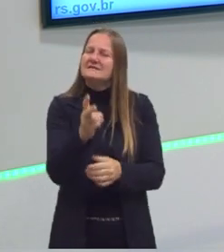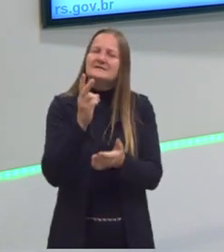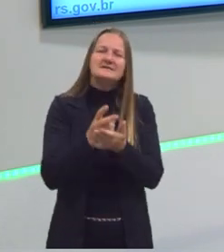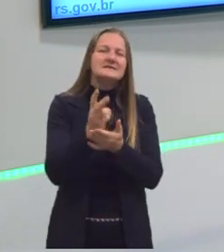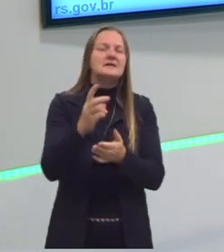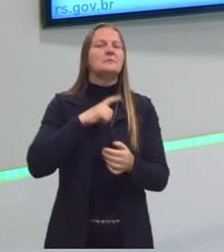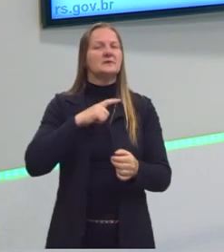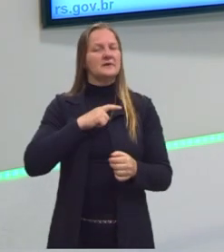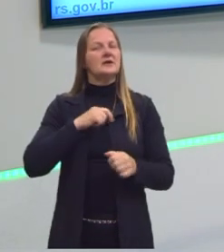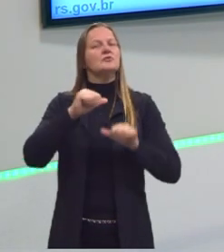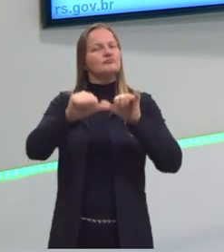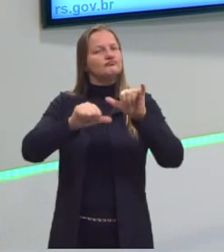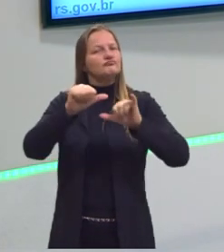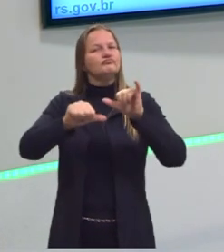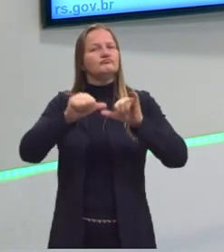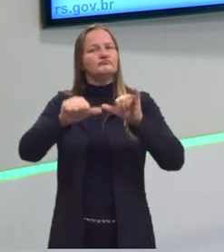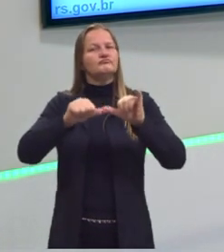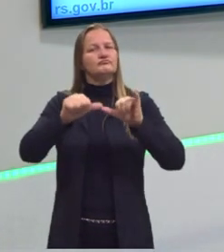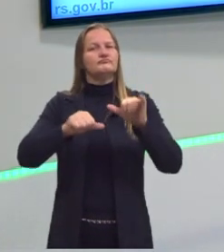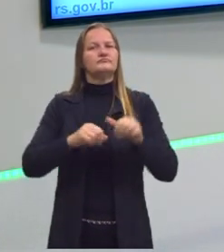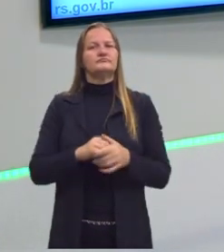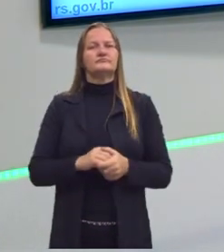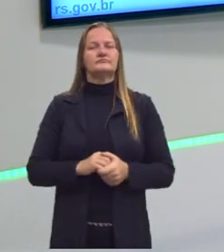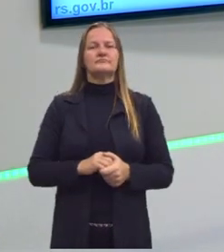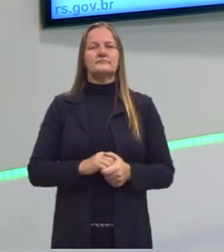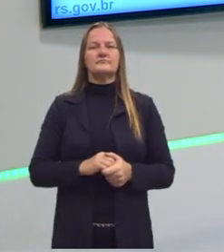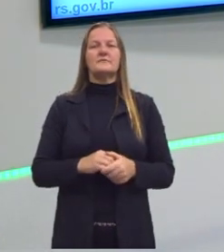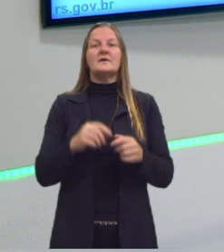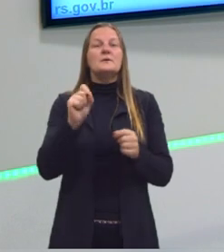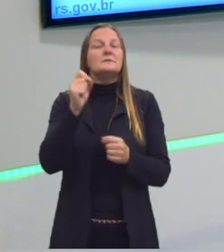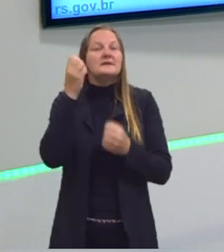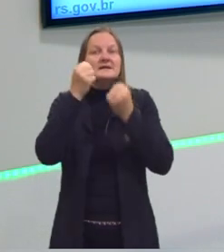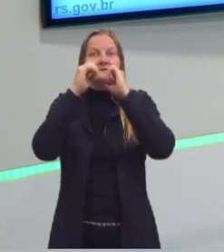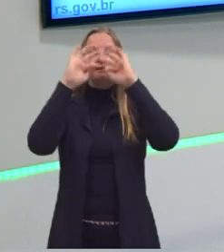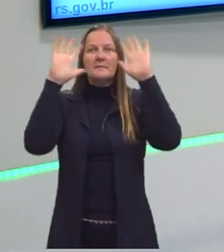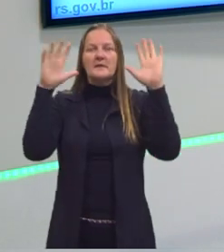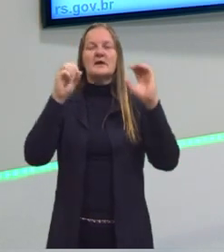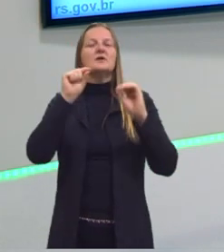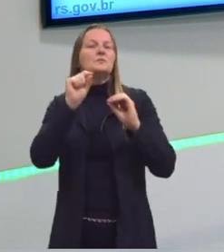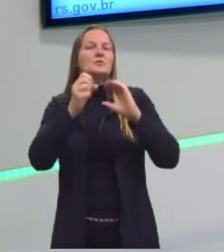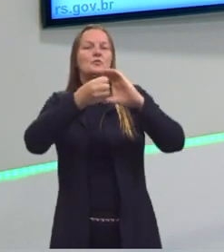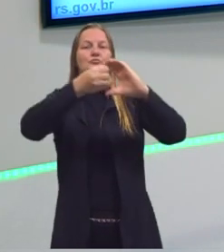Por isso que é importante a gente entender o que são elas e as classificações.